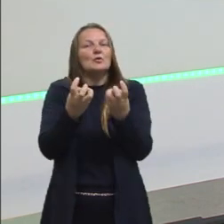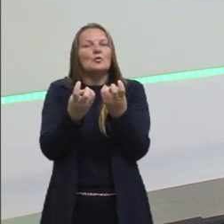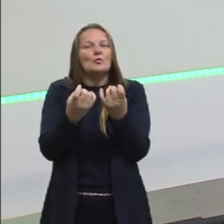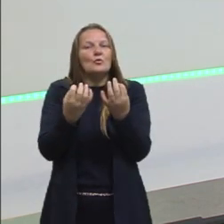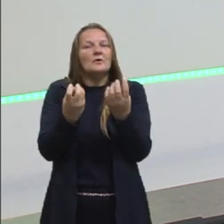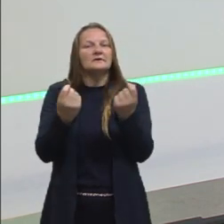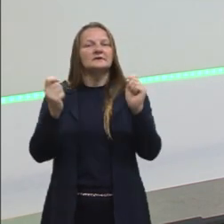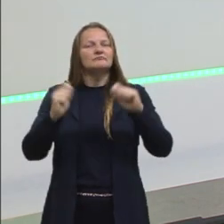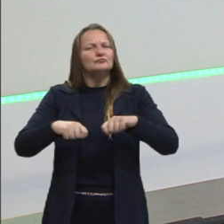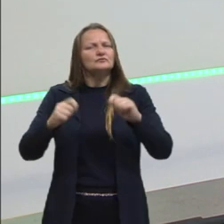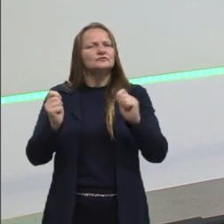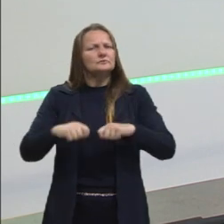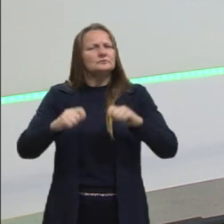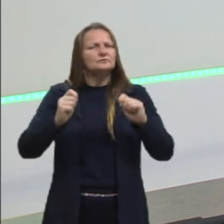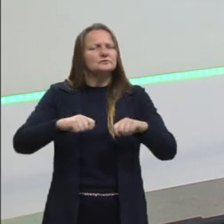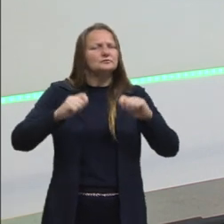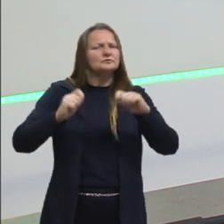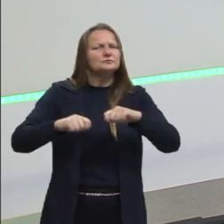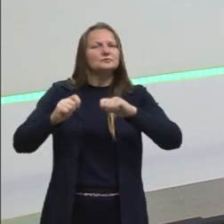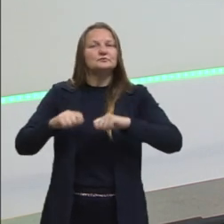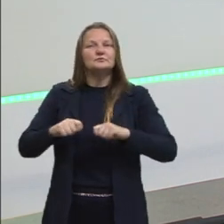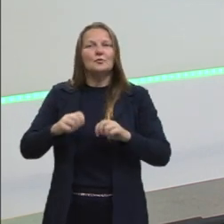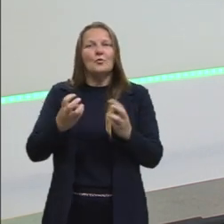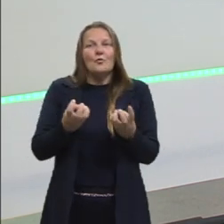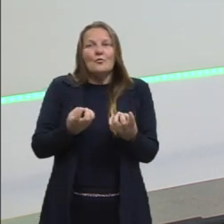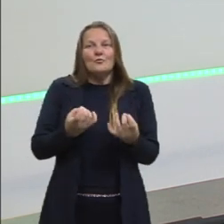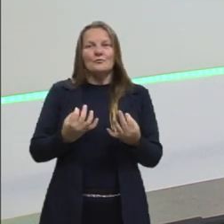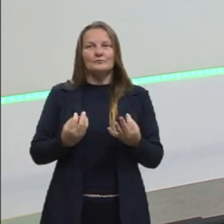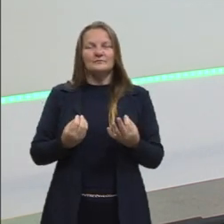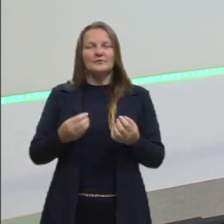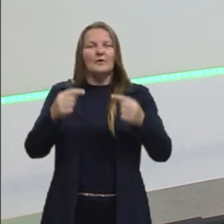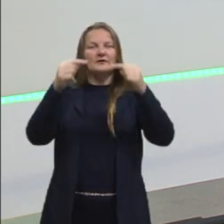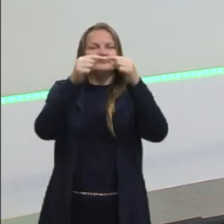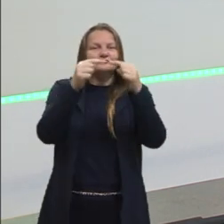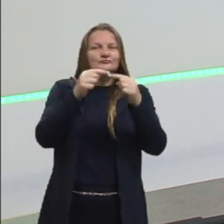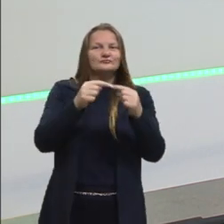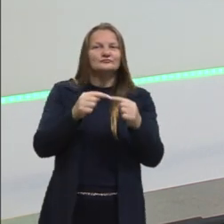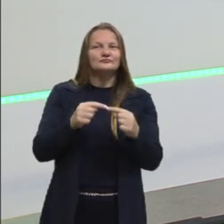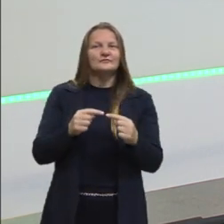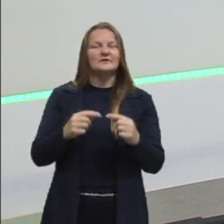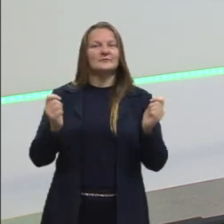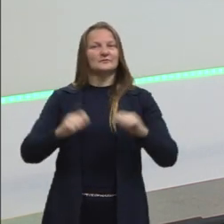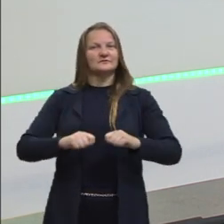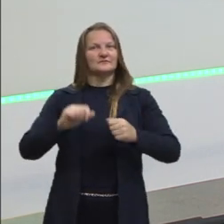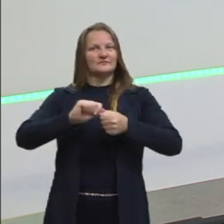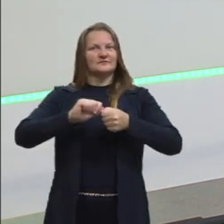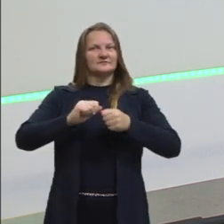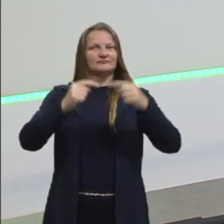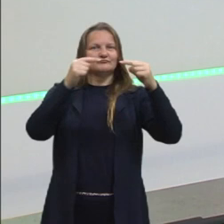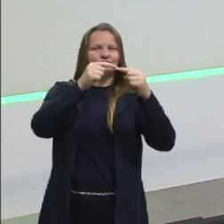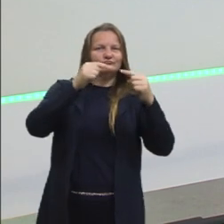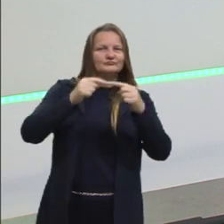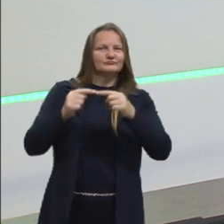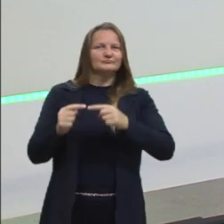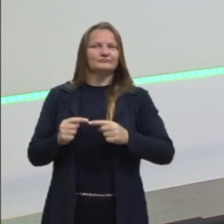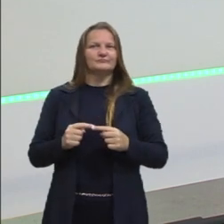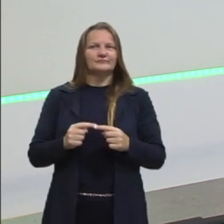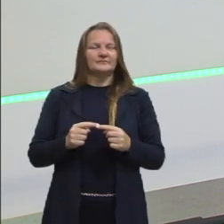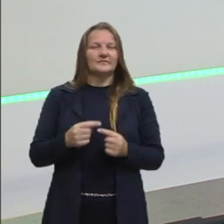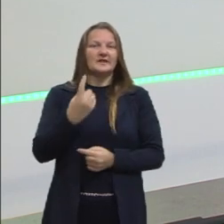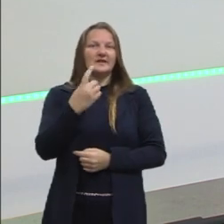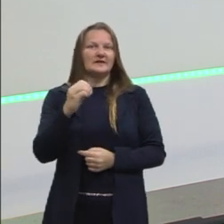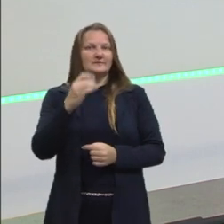possibilidades são possíveis? Quais as combinações que a gente pode realizar com essas pessoas?